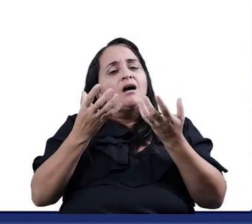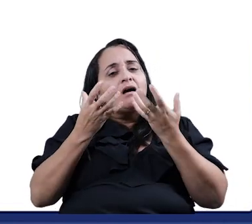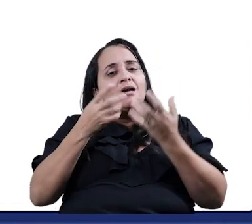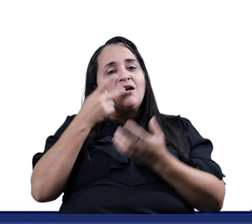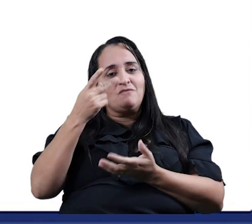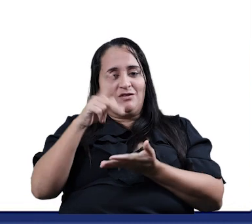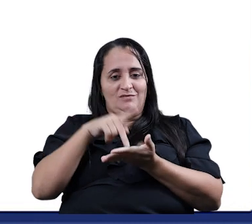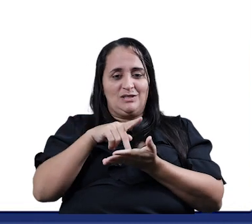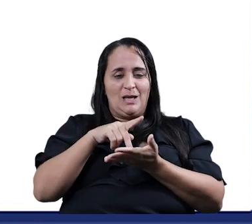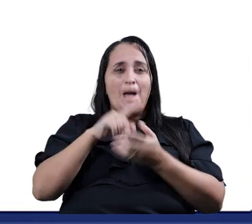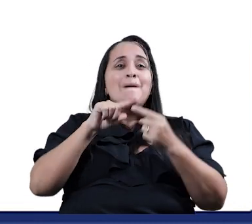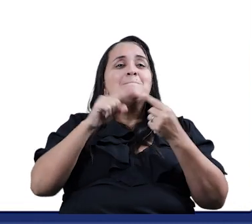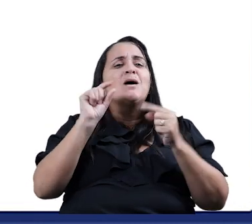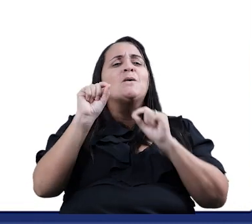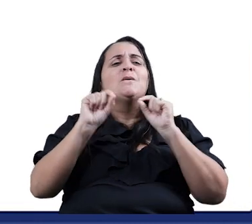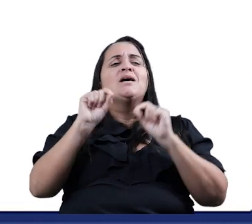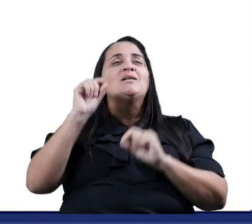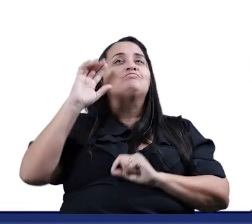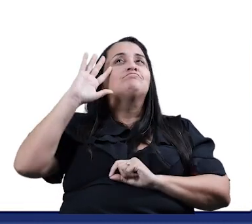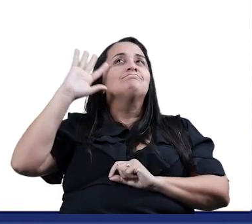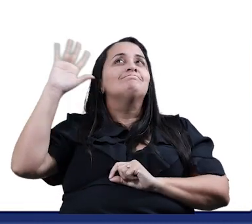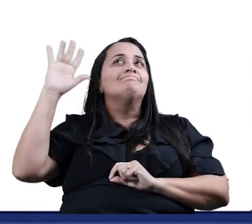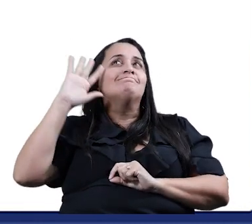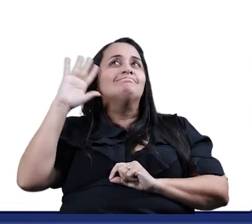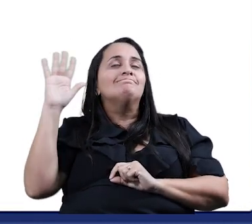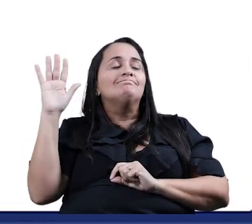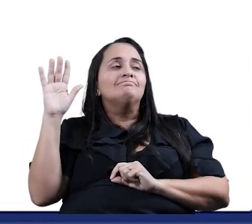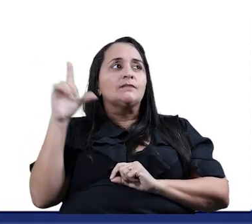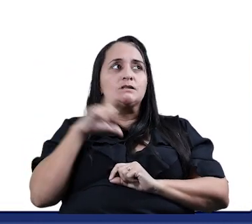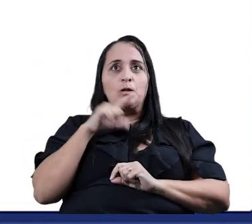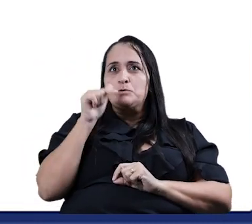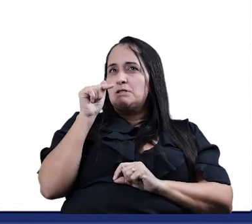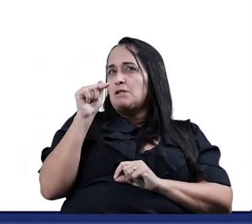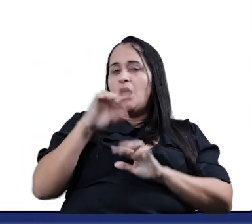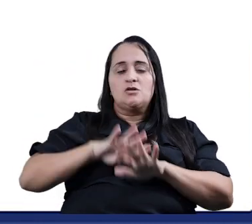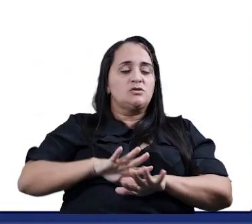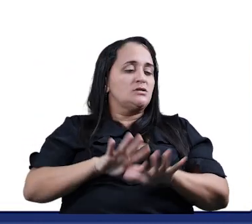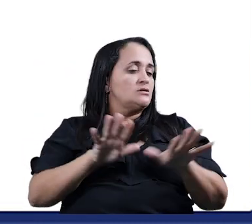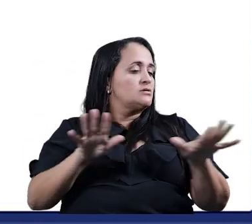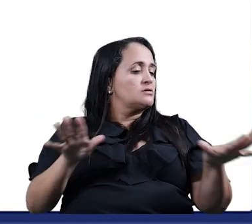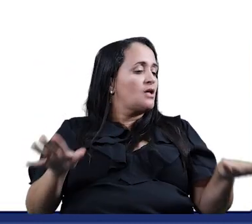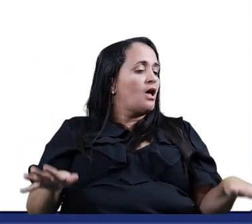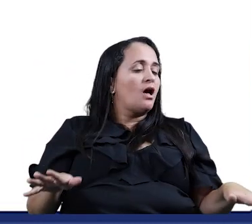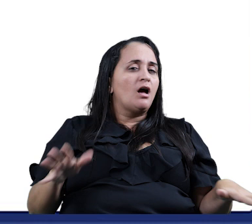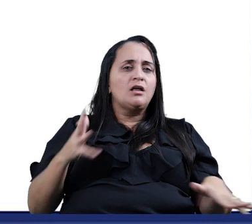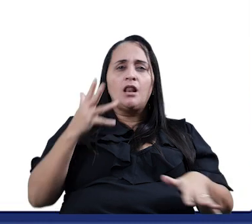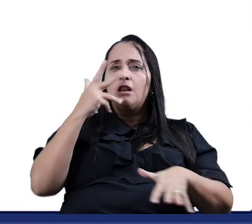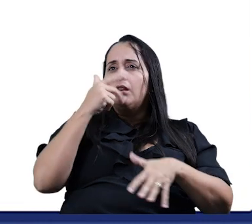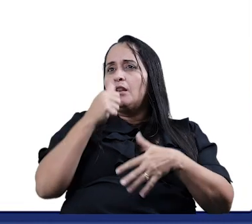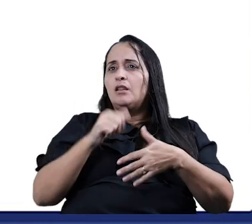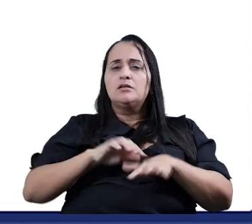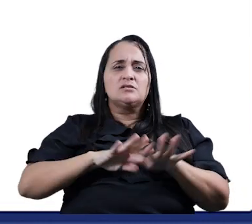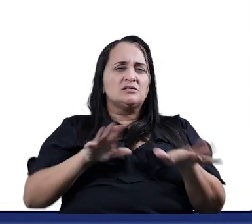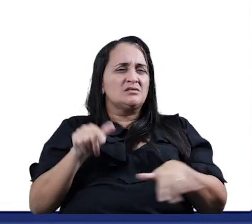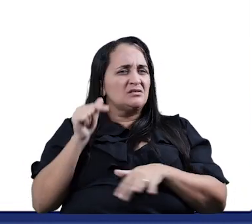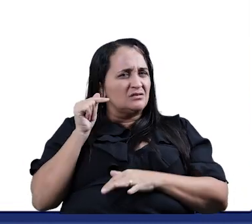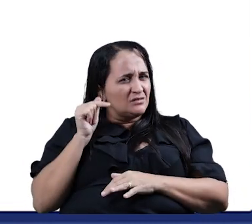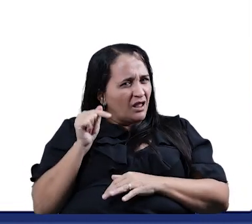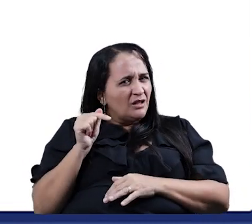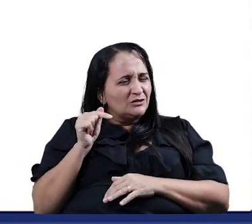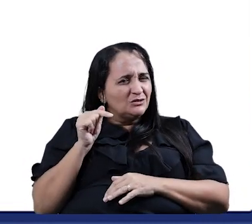Ela quer Falar Verdade Ela sonha Que ela Tenha Essa saia Não A saia De filó Sete saia